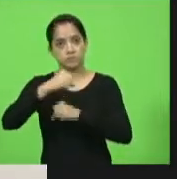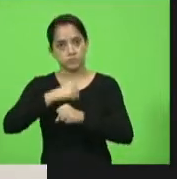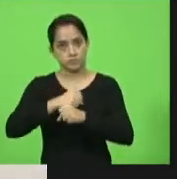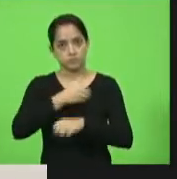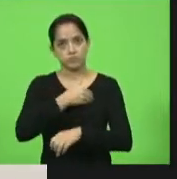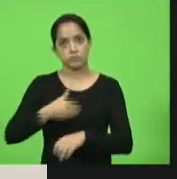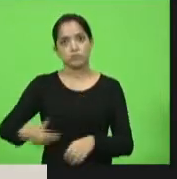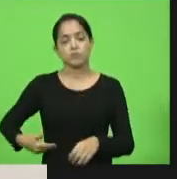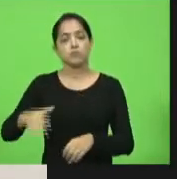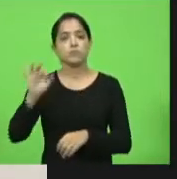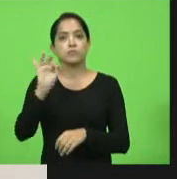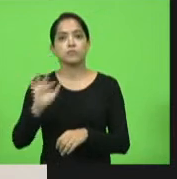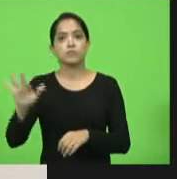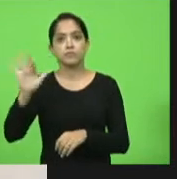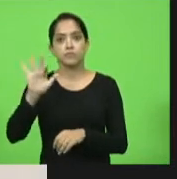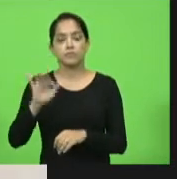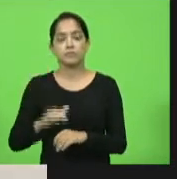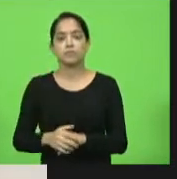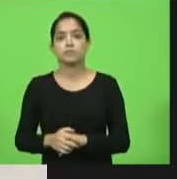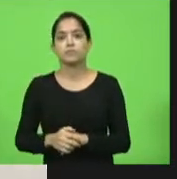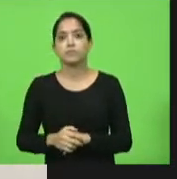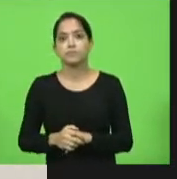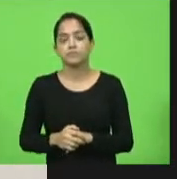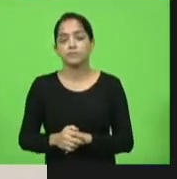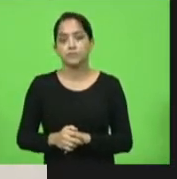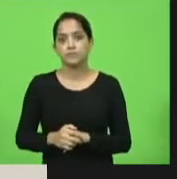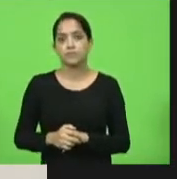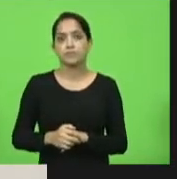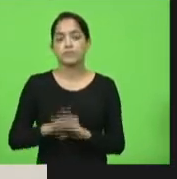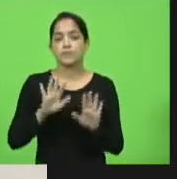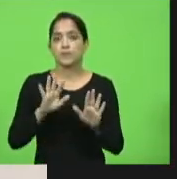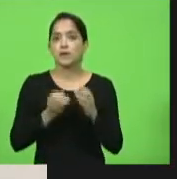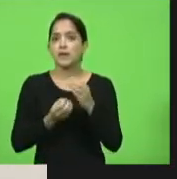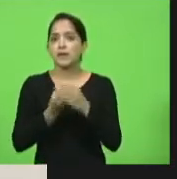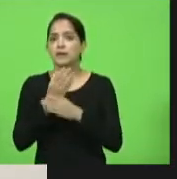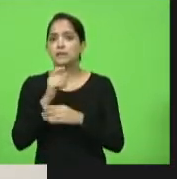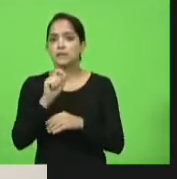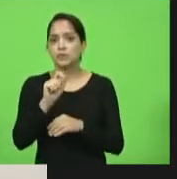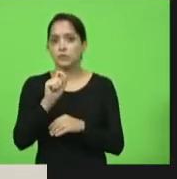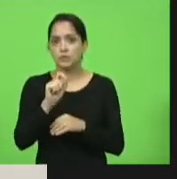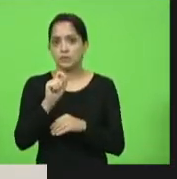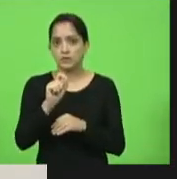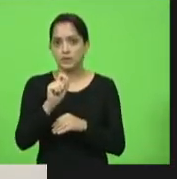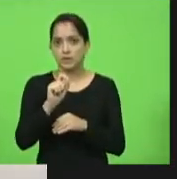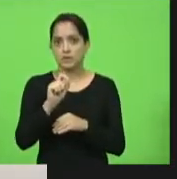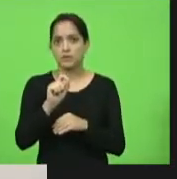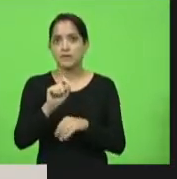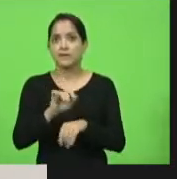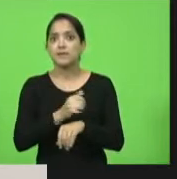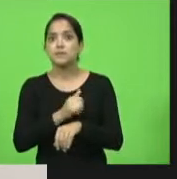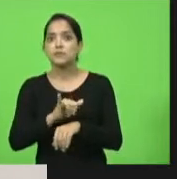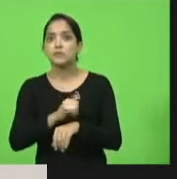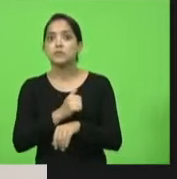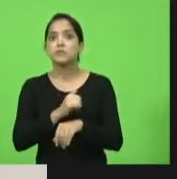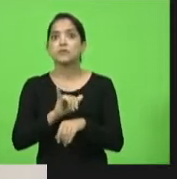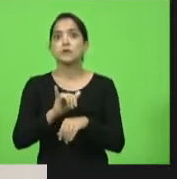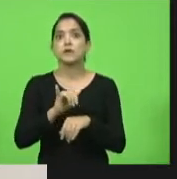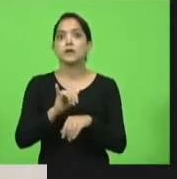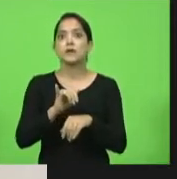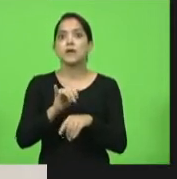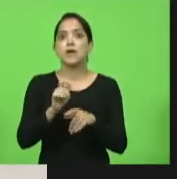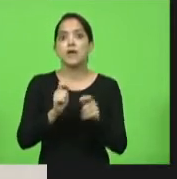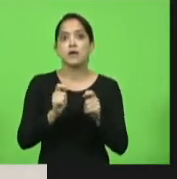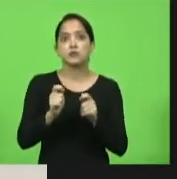federal, a qual ela cria mecanismos de ajuste fiscal